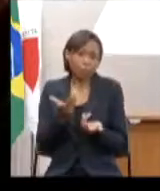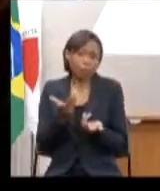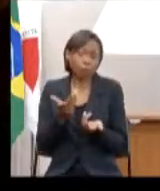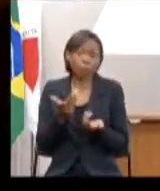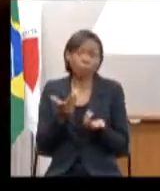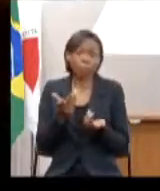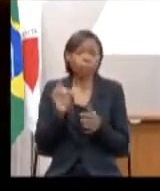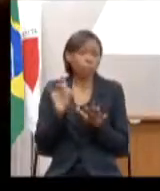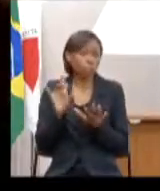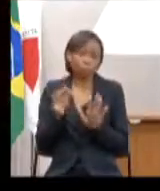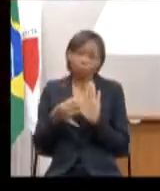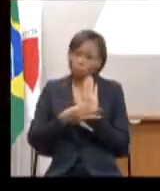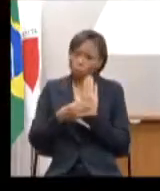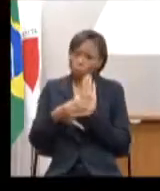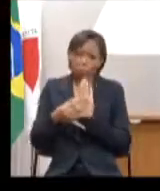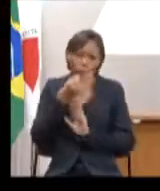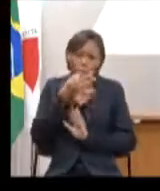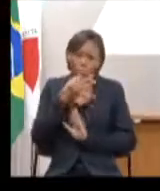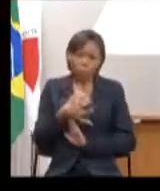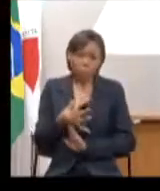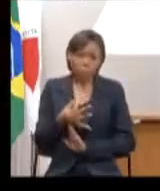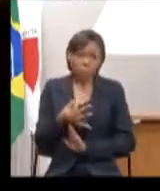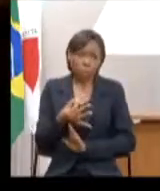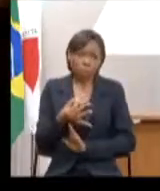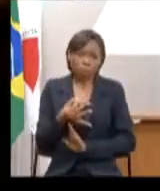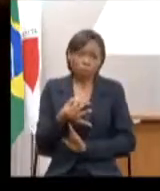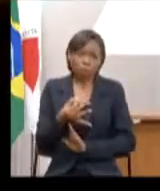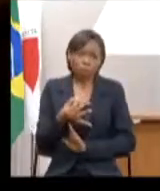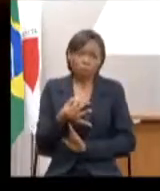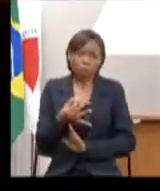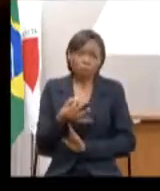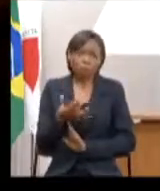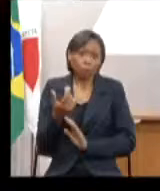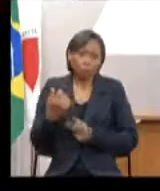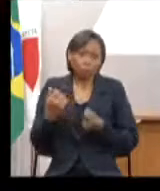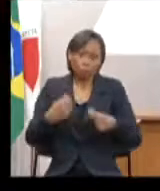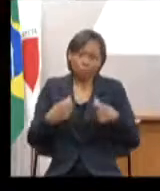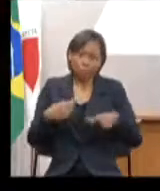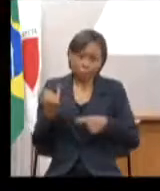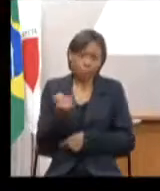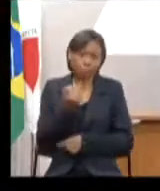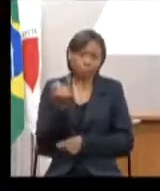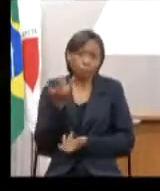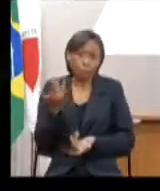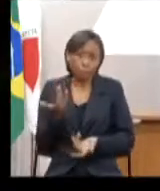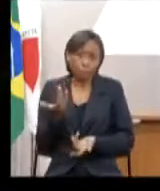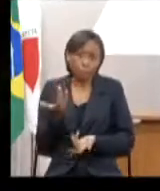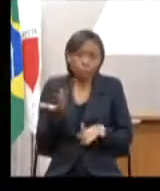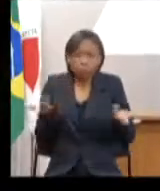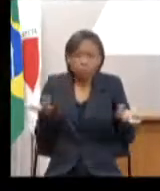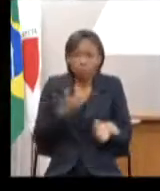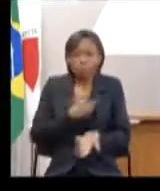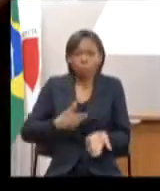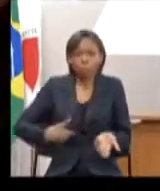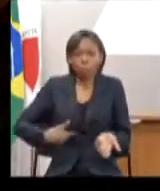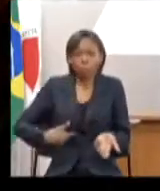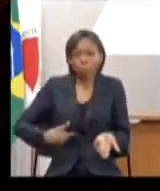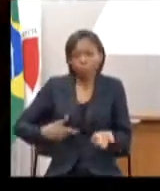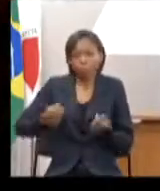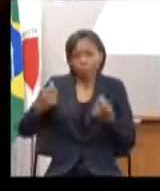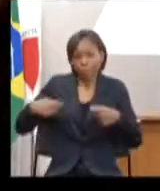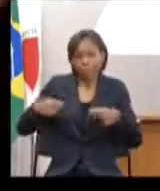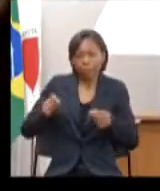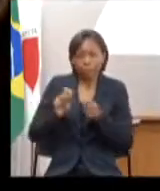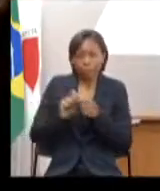observação aqui para constatar que é evidente que teria que fazer o governo, claro que teria que fazer